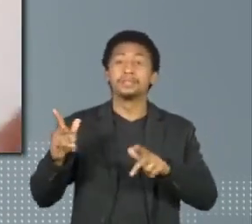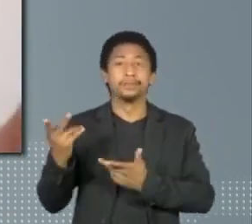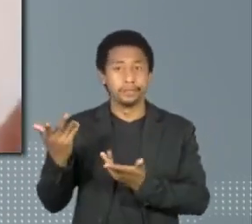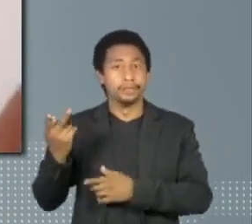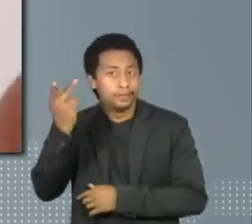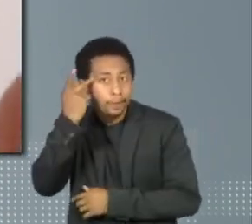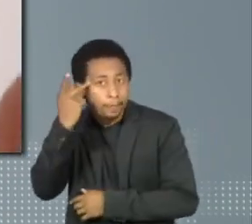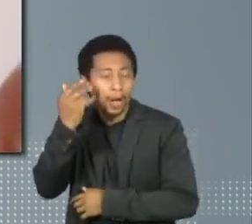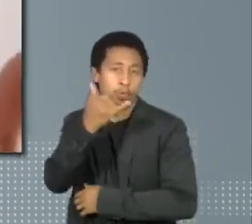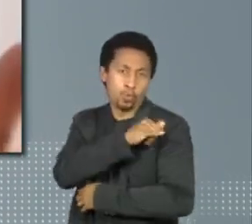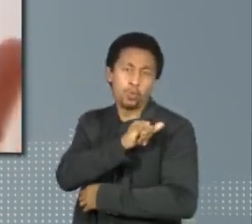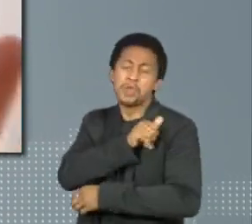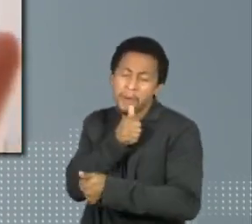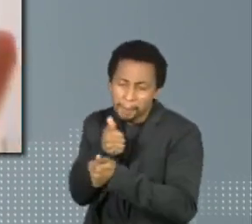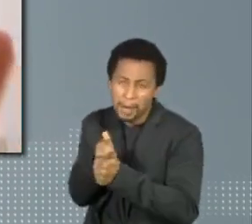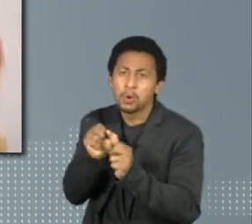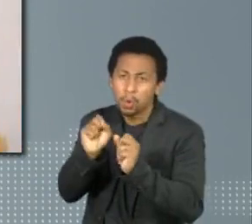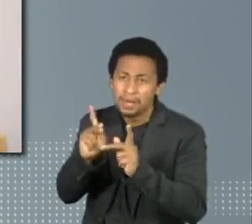estabelece R$ mil?